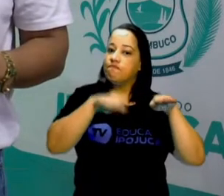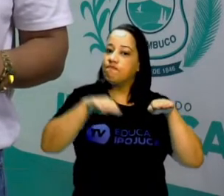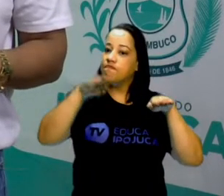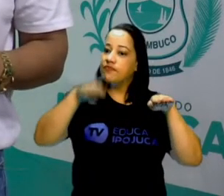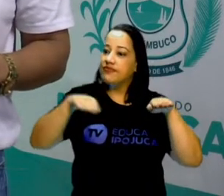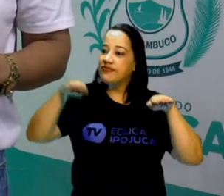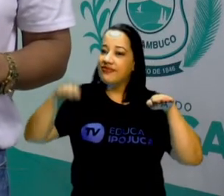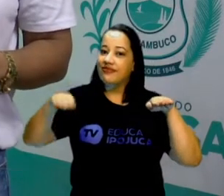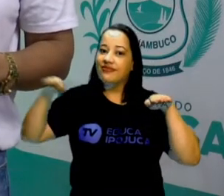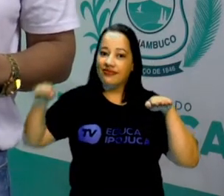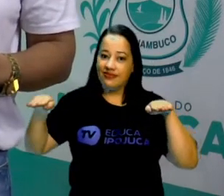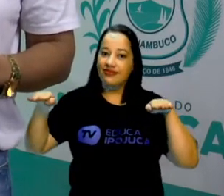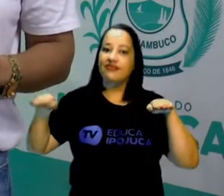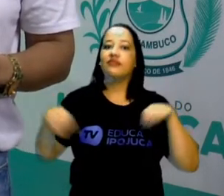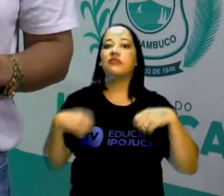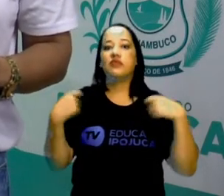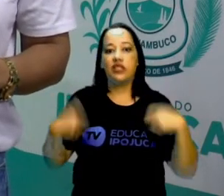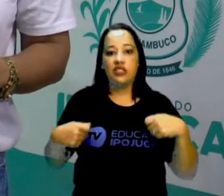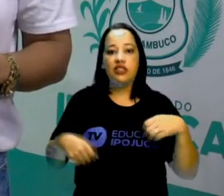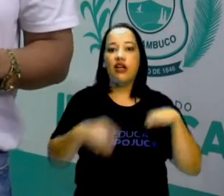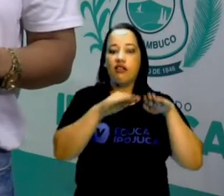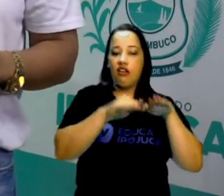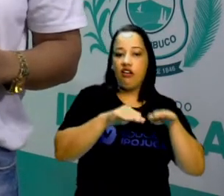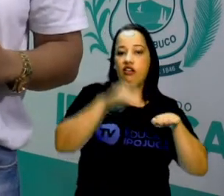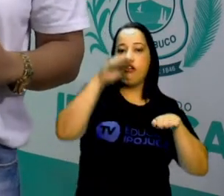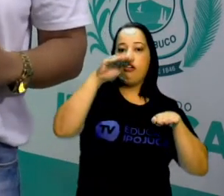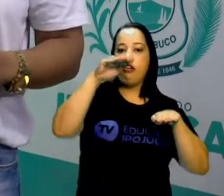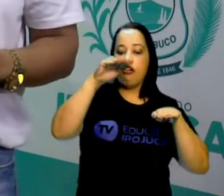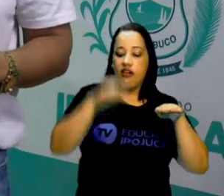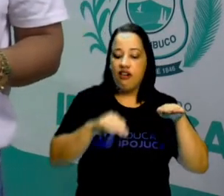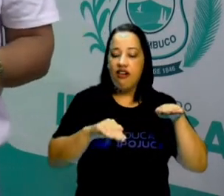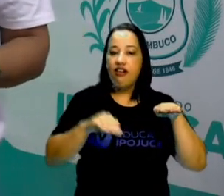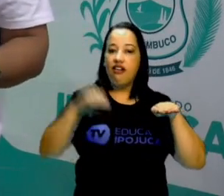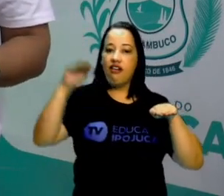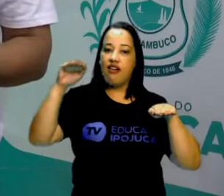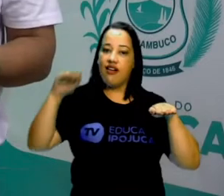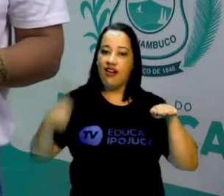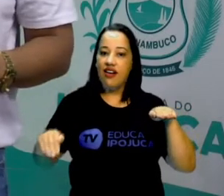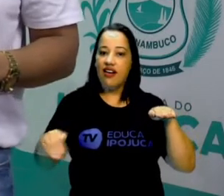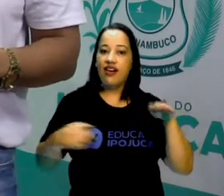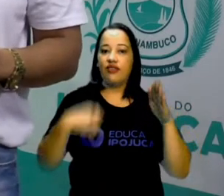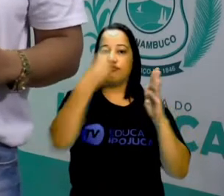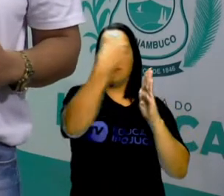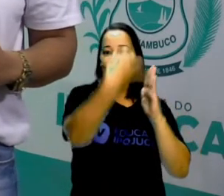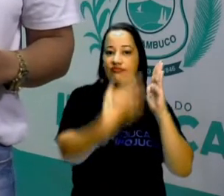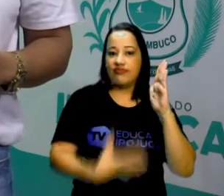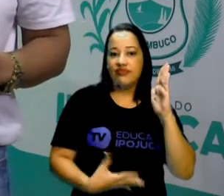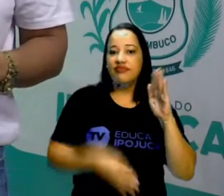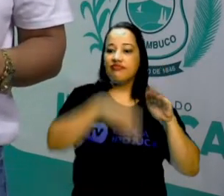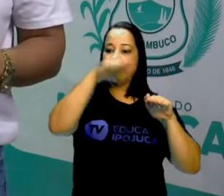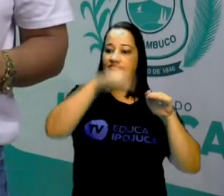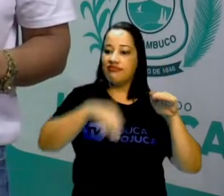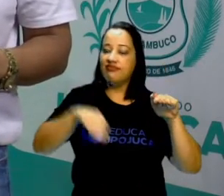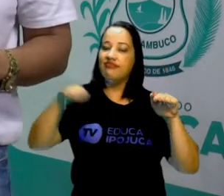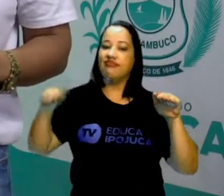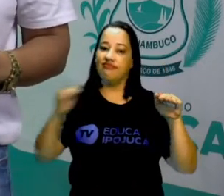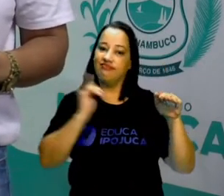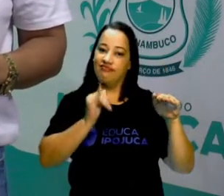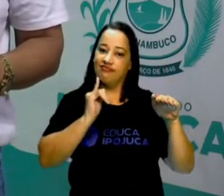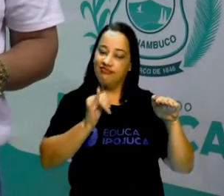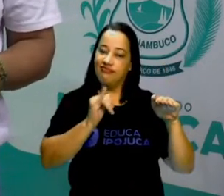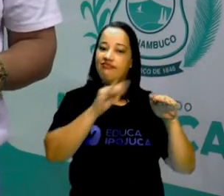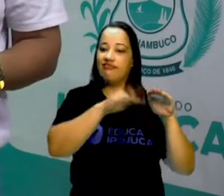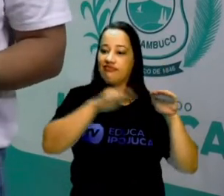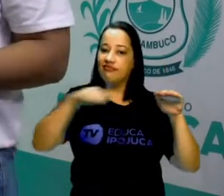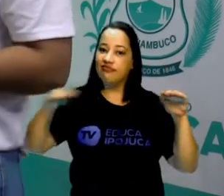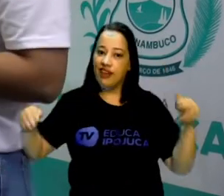você faz essa leitura. Ela tem uma entonação mais forte e mais fraca e observar o processo que vai rimando de um final